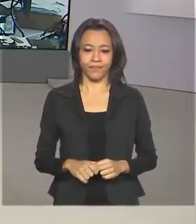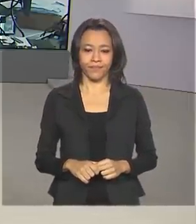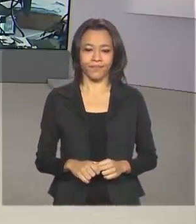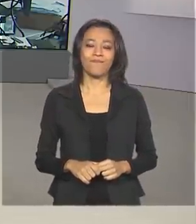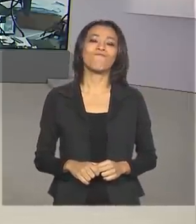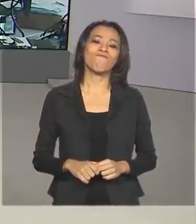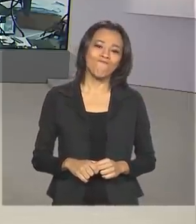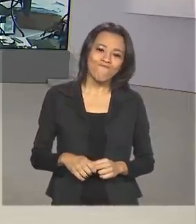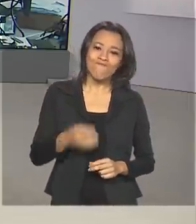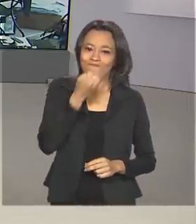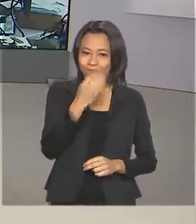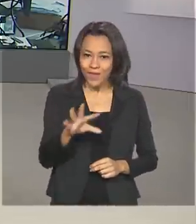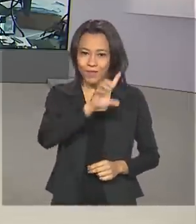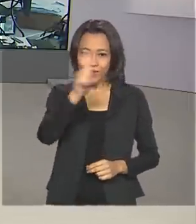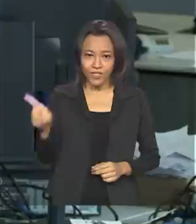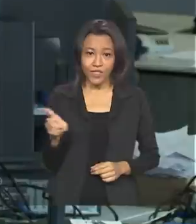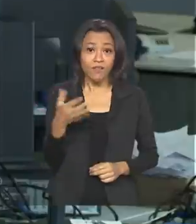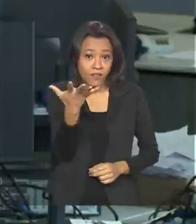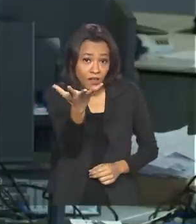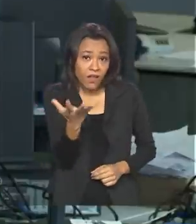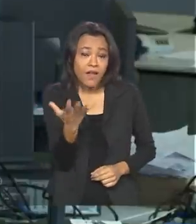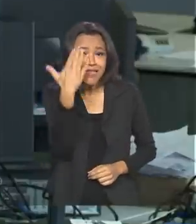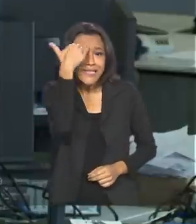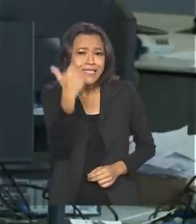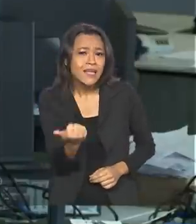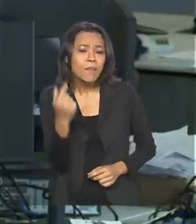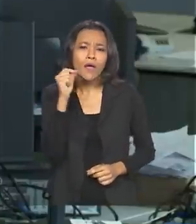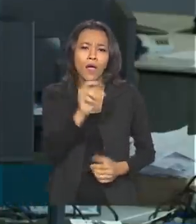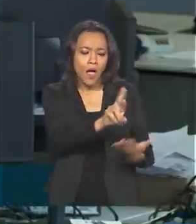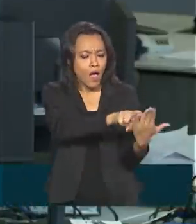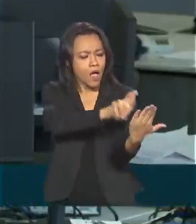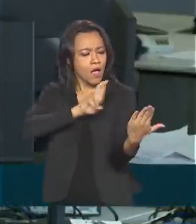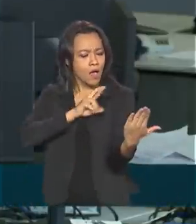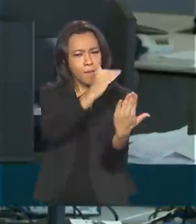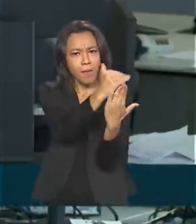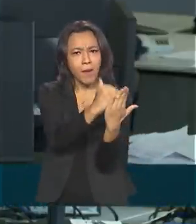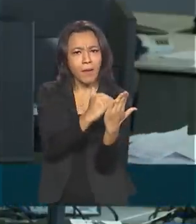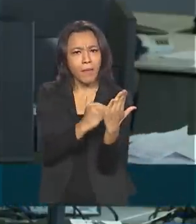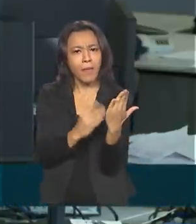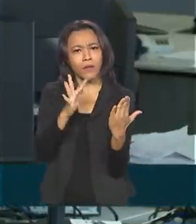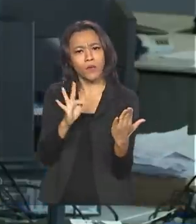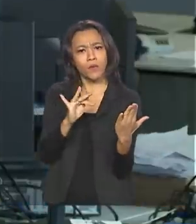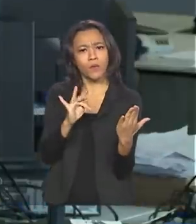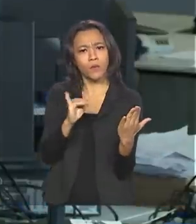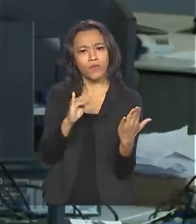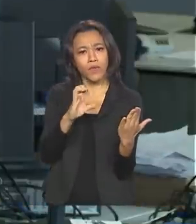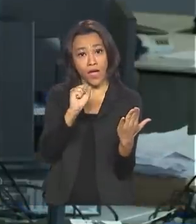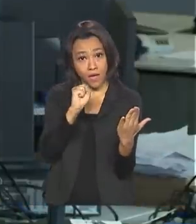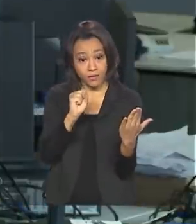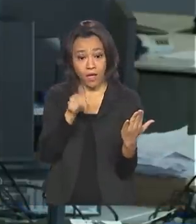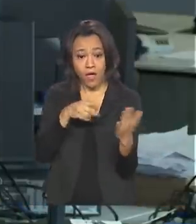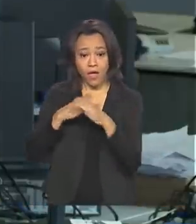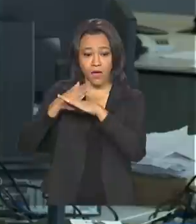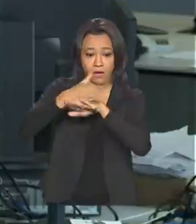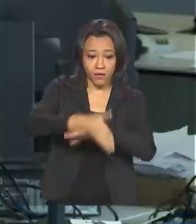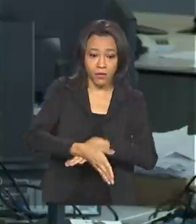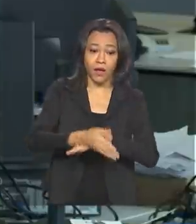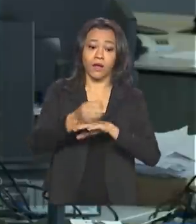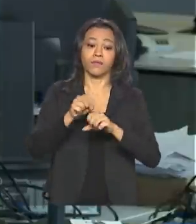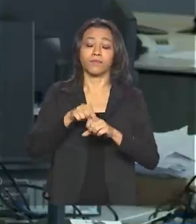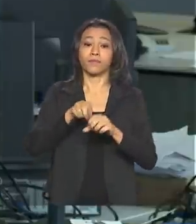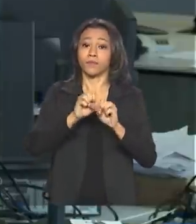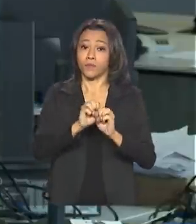Bom dia, Renata! Quem quiser conferir o resultado do FIES, basta entrar no site do portal. O endereço é fies